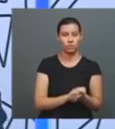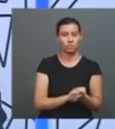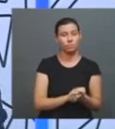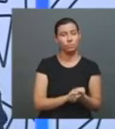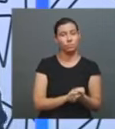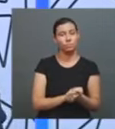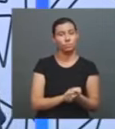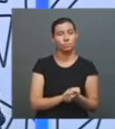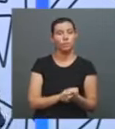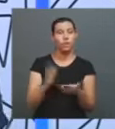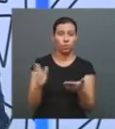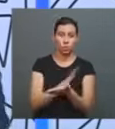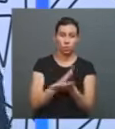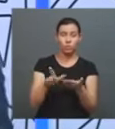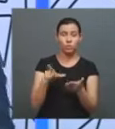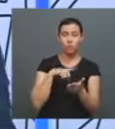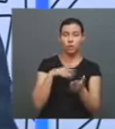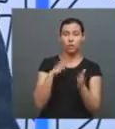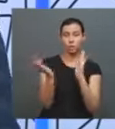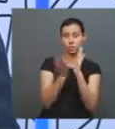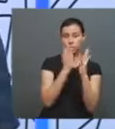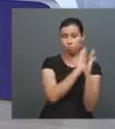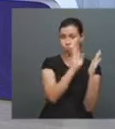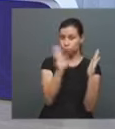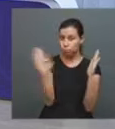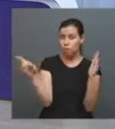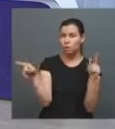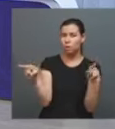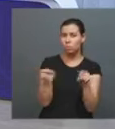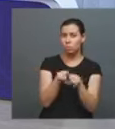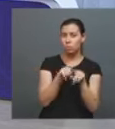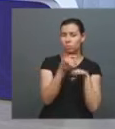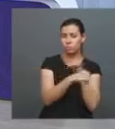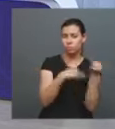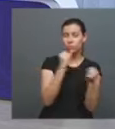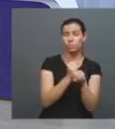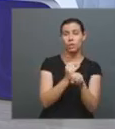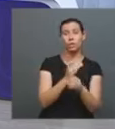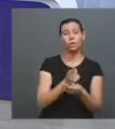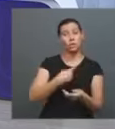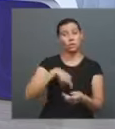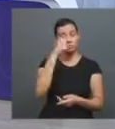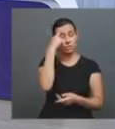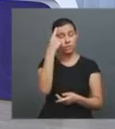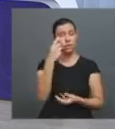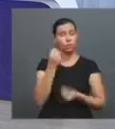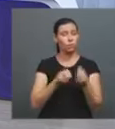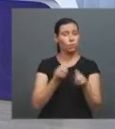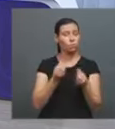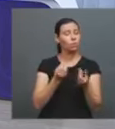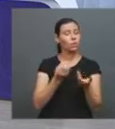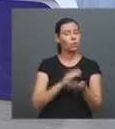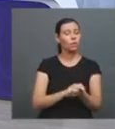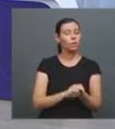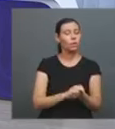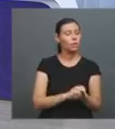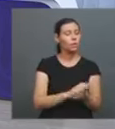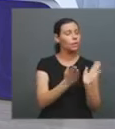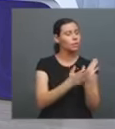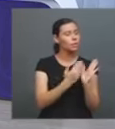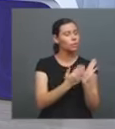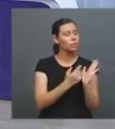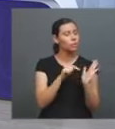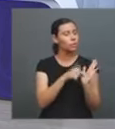algumas livrarias e lojas virtuais. Então, é importante a gente pensar um pouco sobre isso. Qual o valor do livro na nossa sociedade?